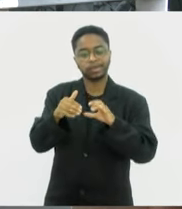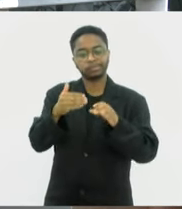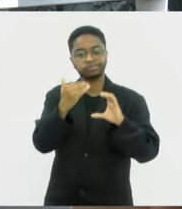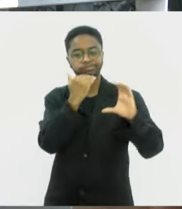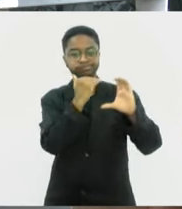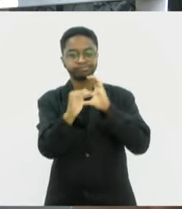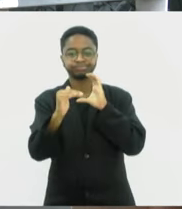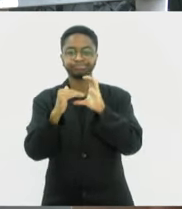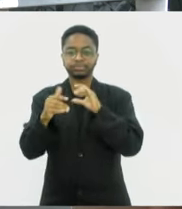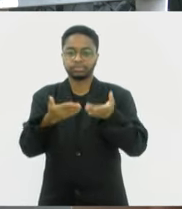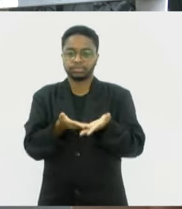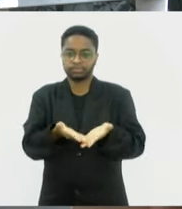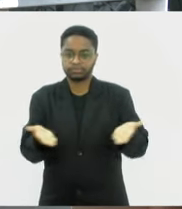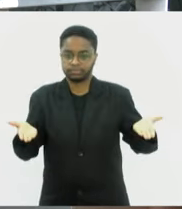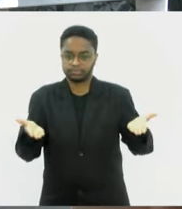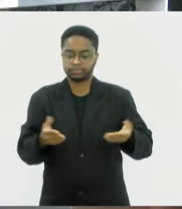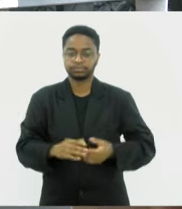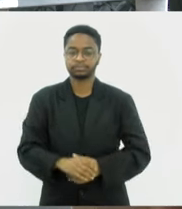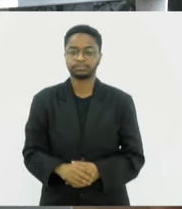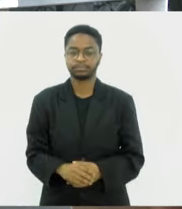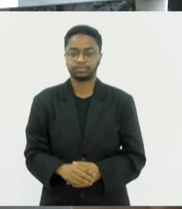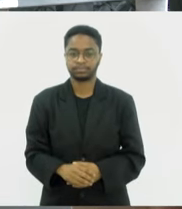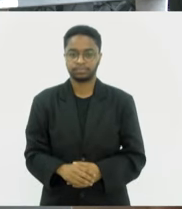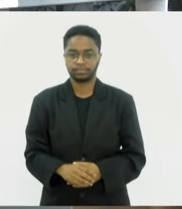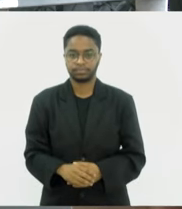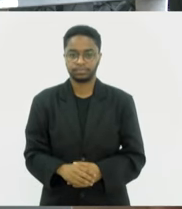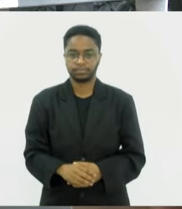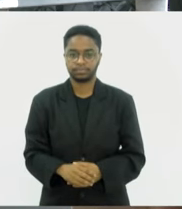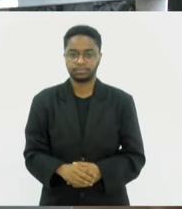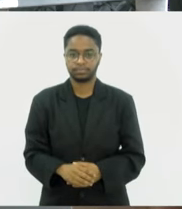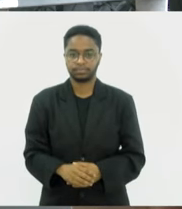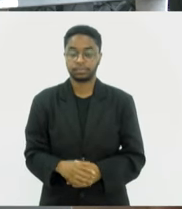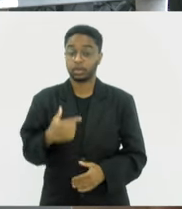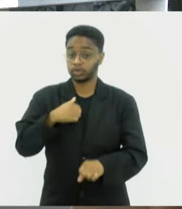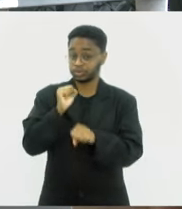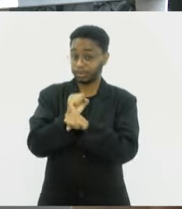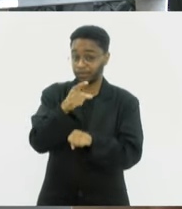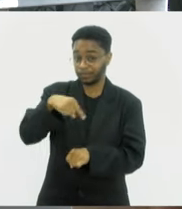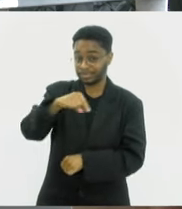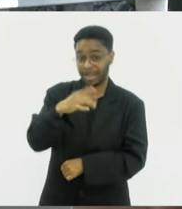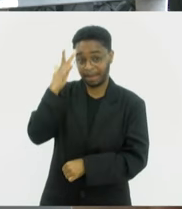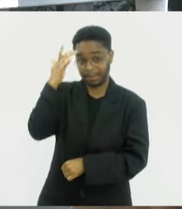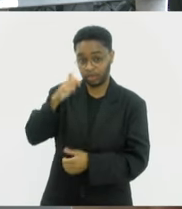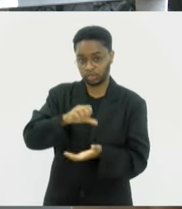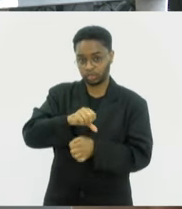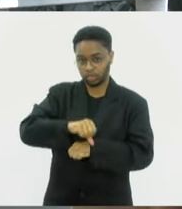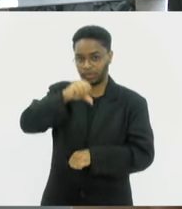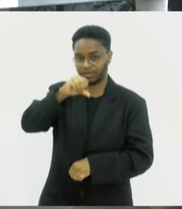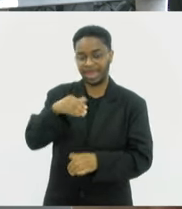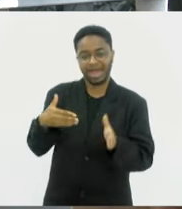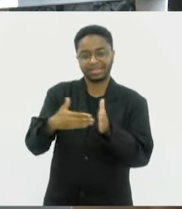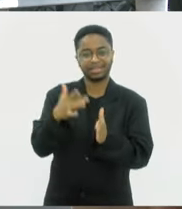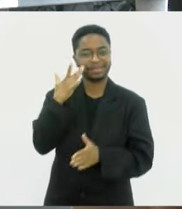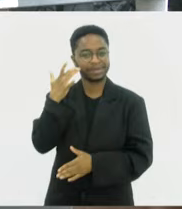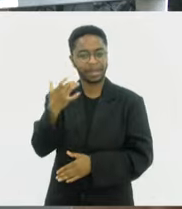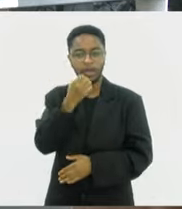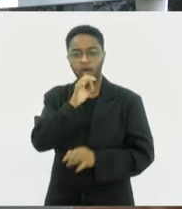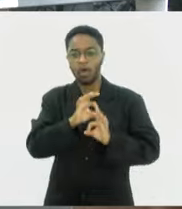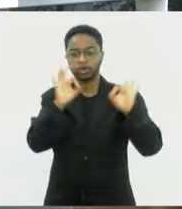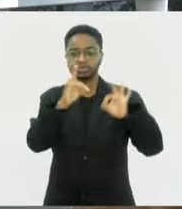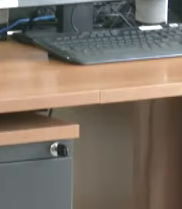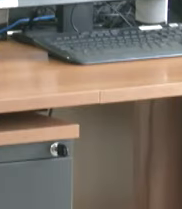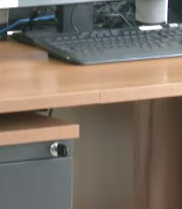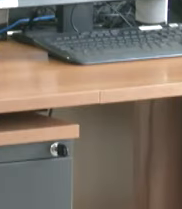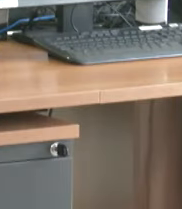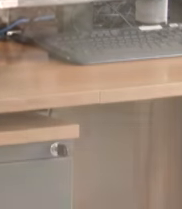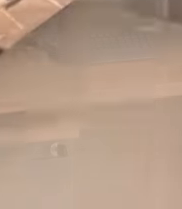.rj.gov.br. Eu vou te esperar amanhã às 9 horas da manhã. Até lá e um ótimo dia para você.